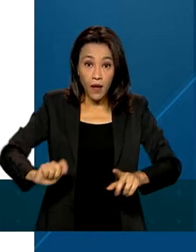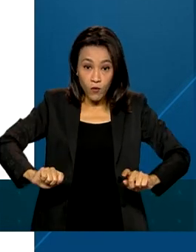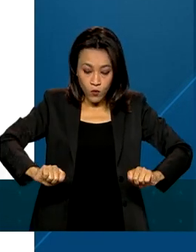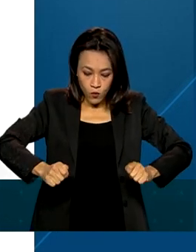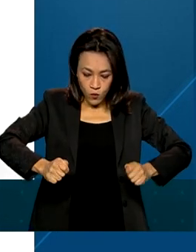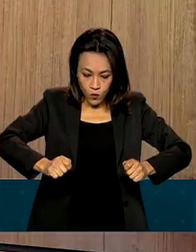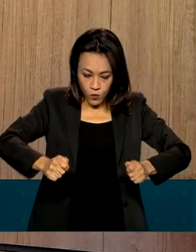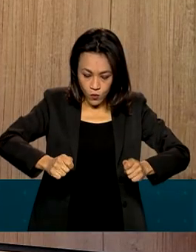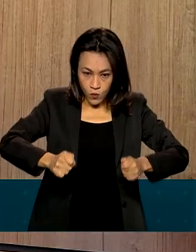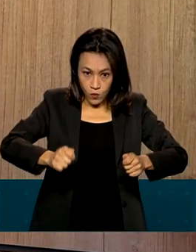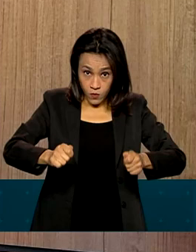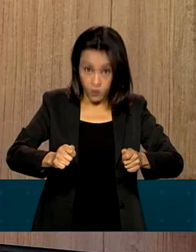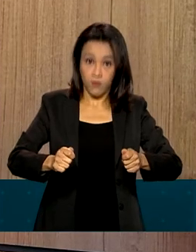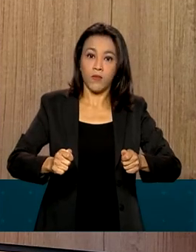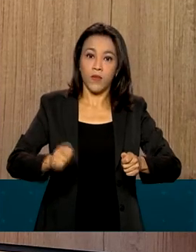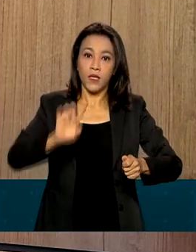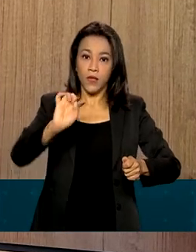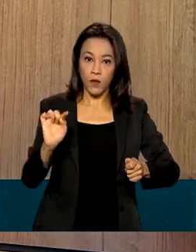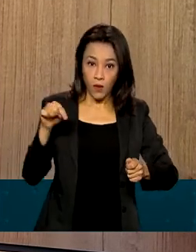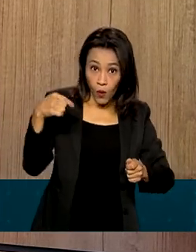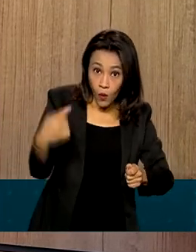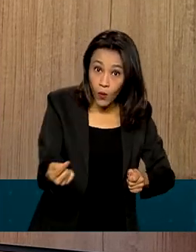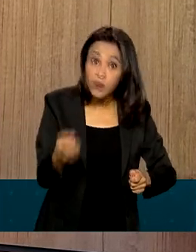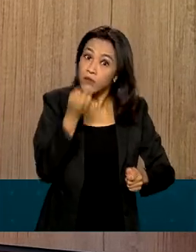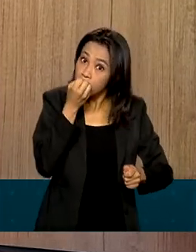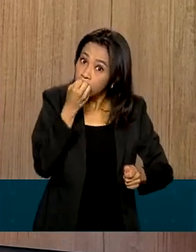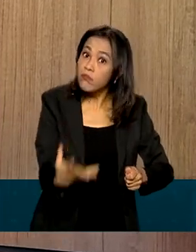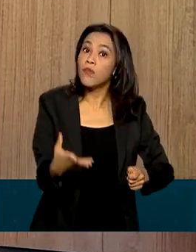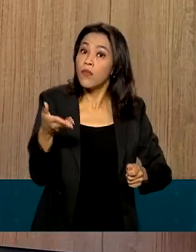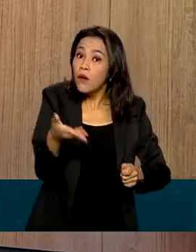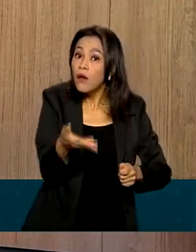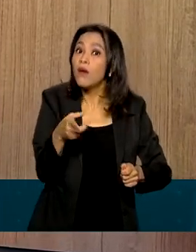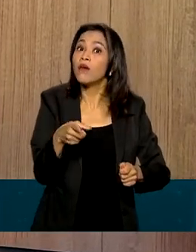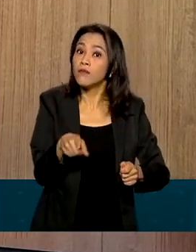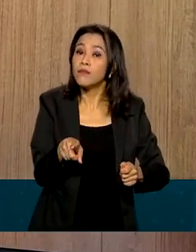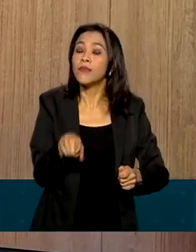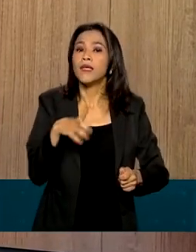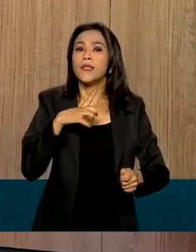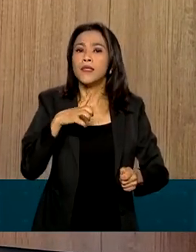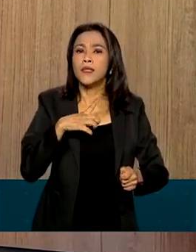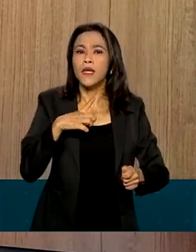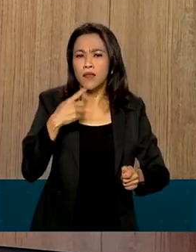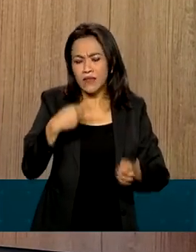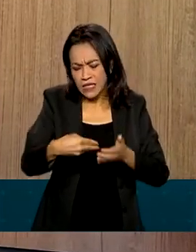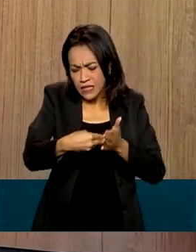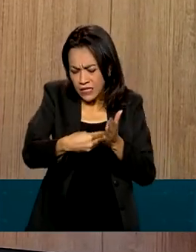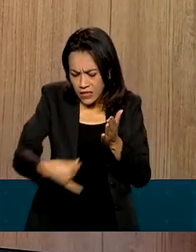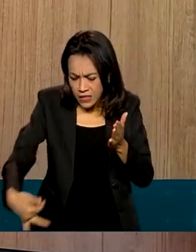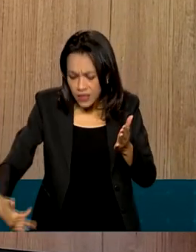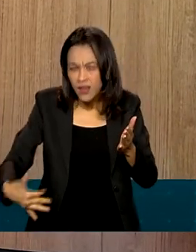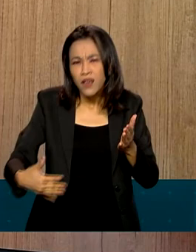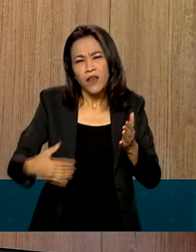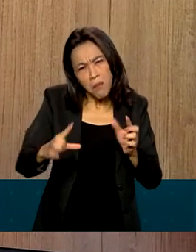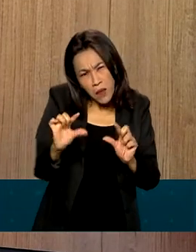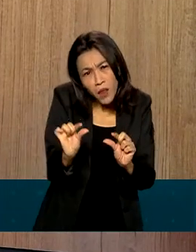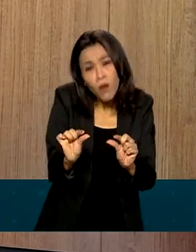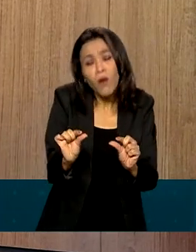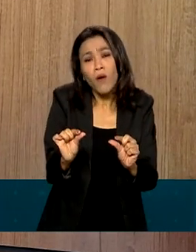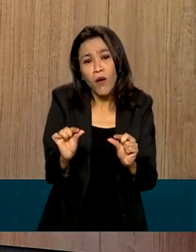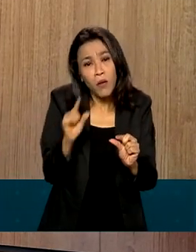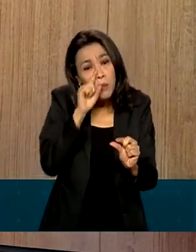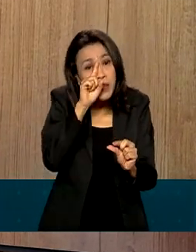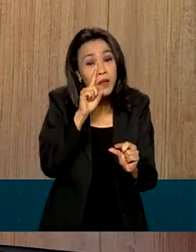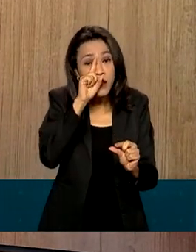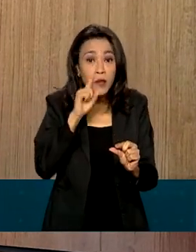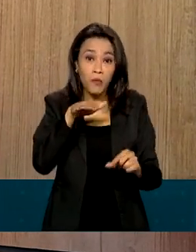forma percutânea. Então, a outra vantagem é que há um sangramento menor, então o risco para a criança